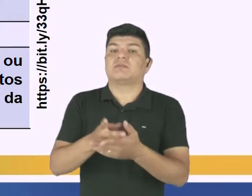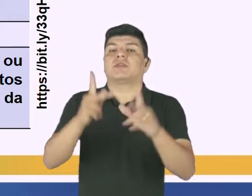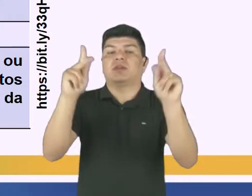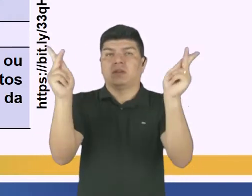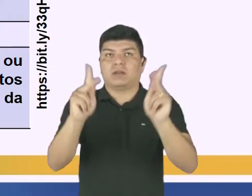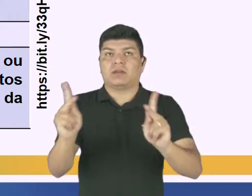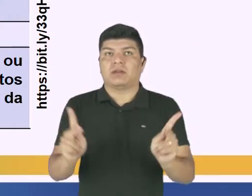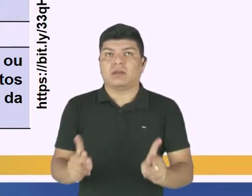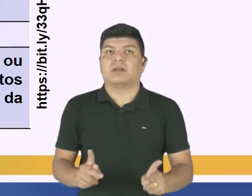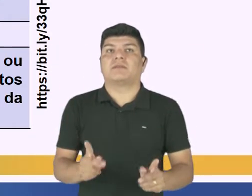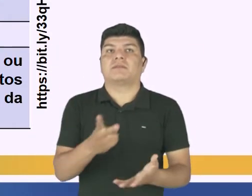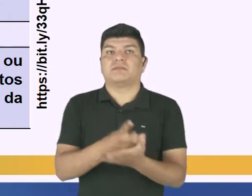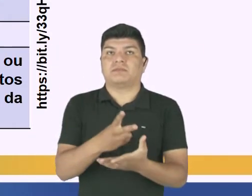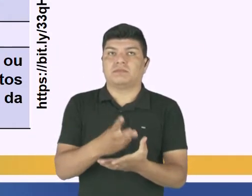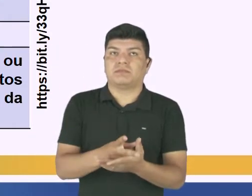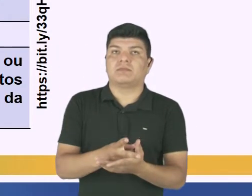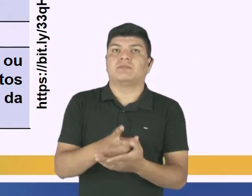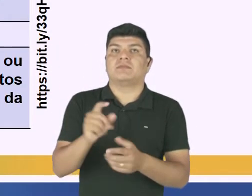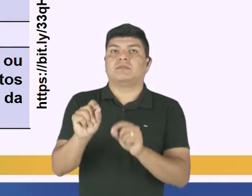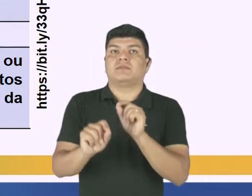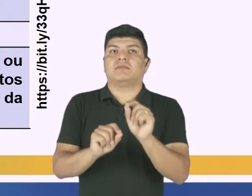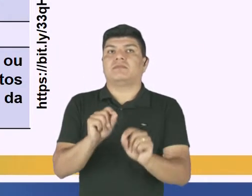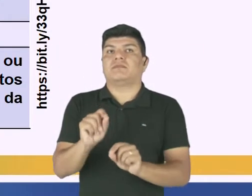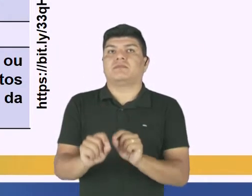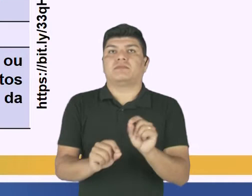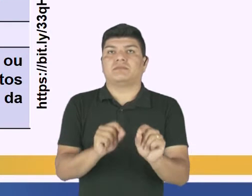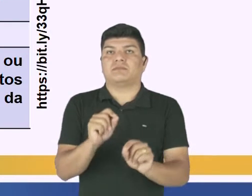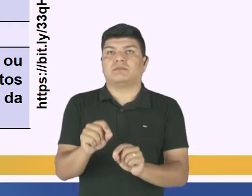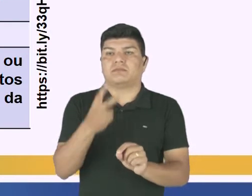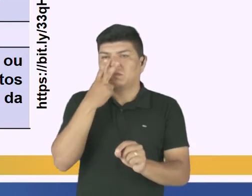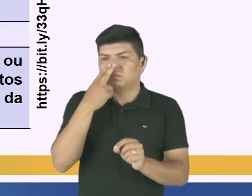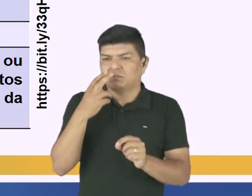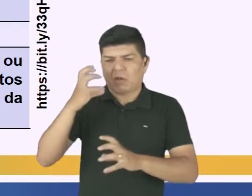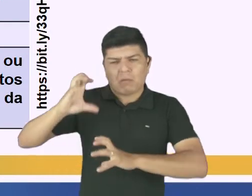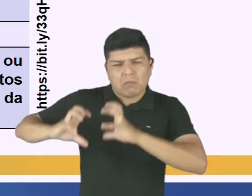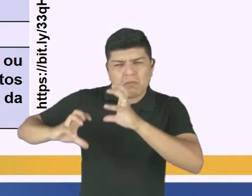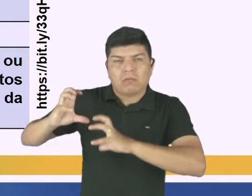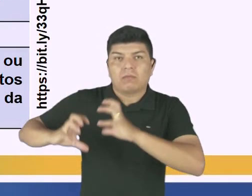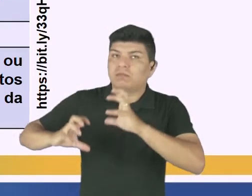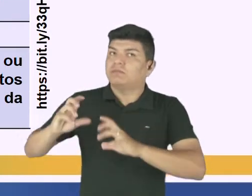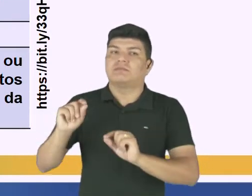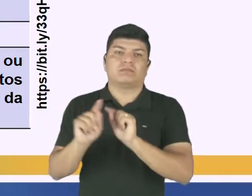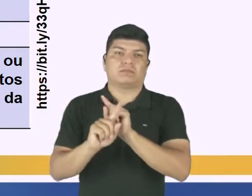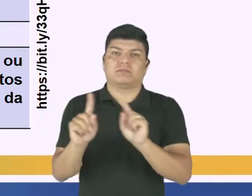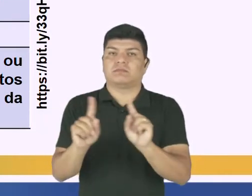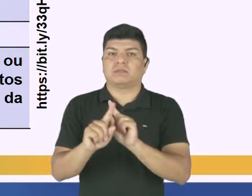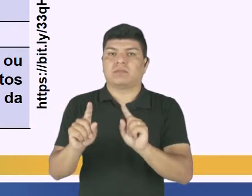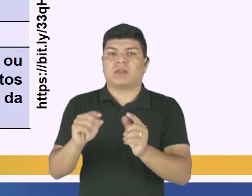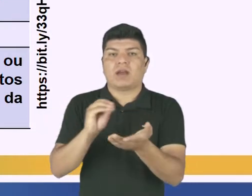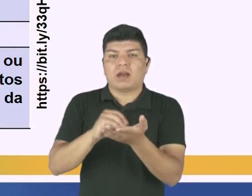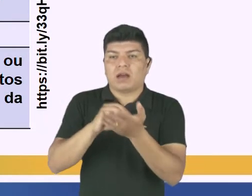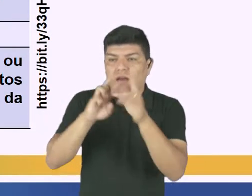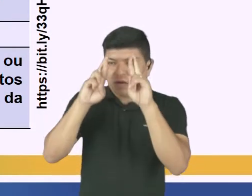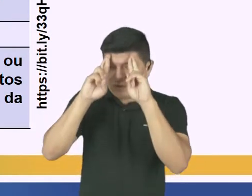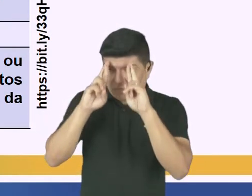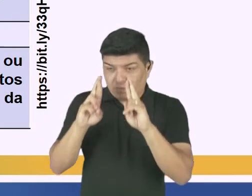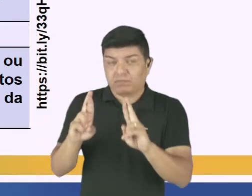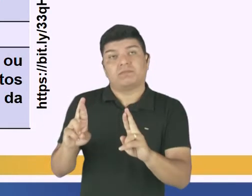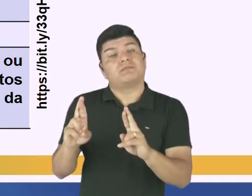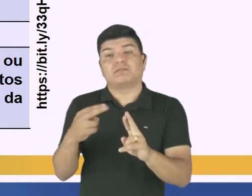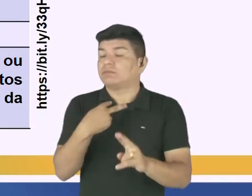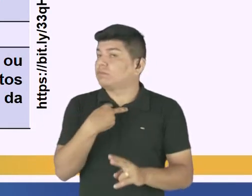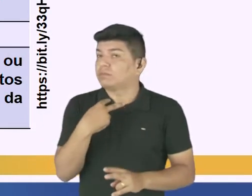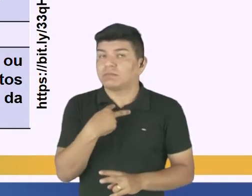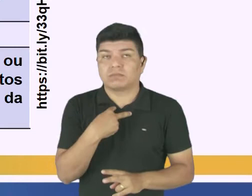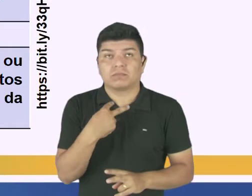nunca procurar a agressividade, a intolerância, o desrespeito, a falta